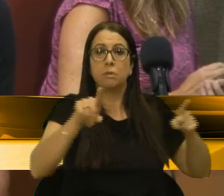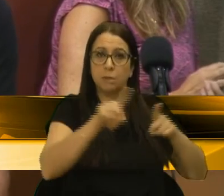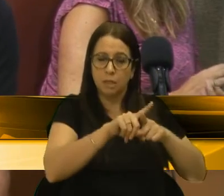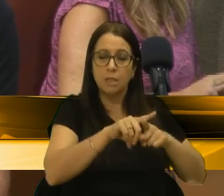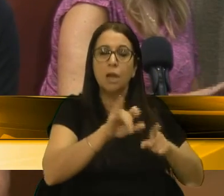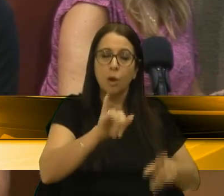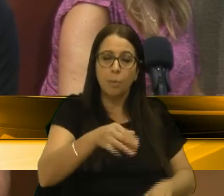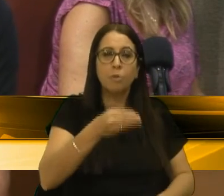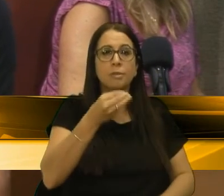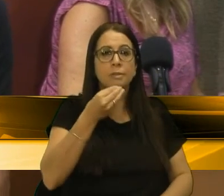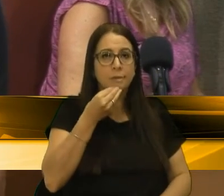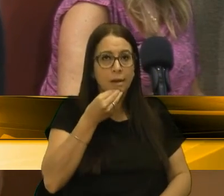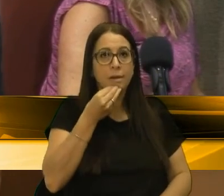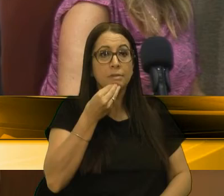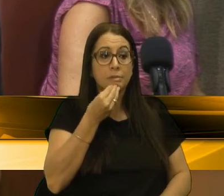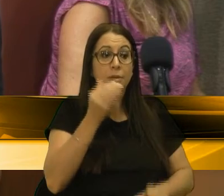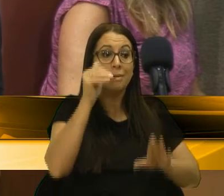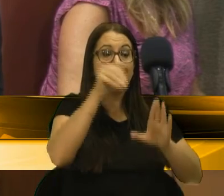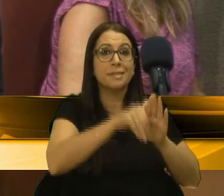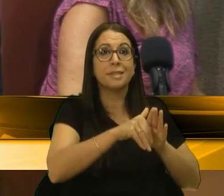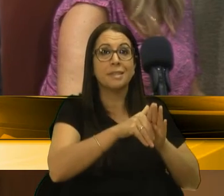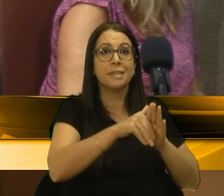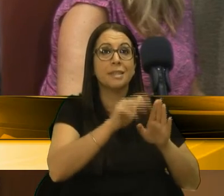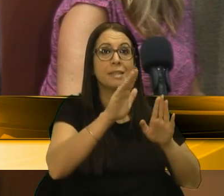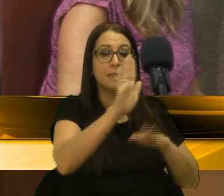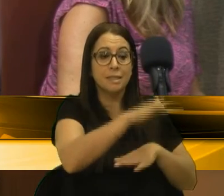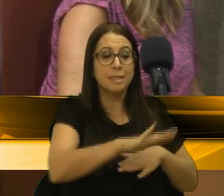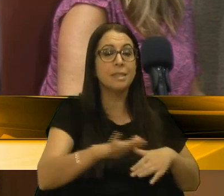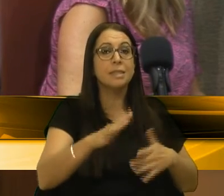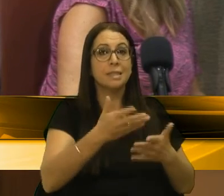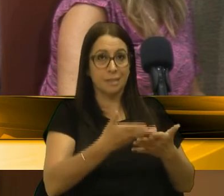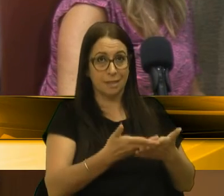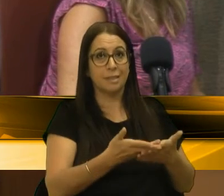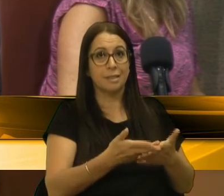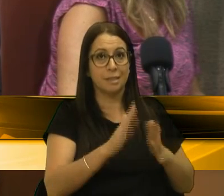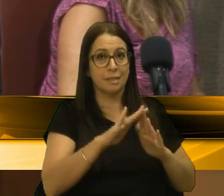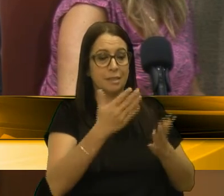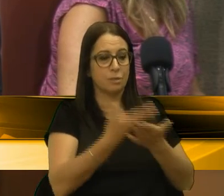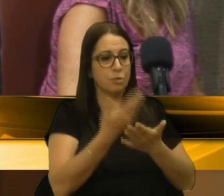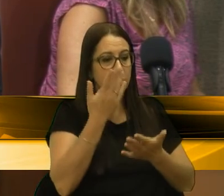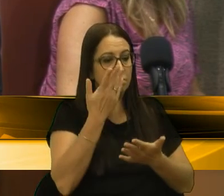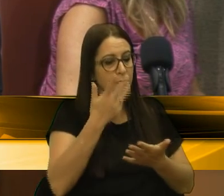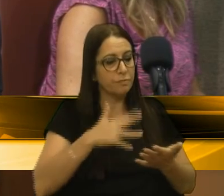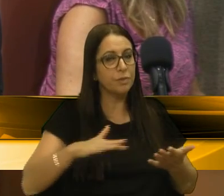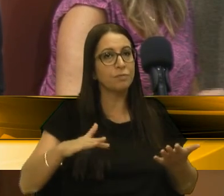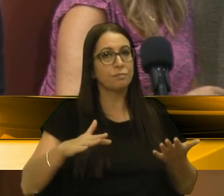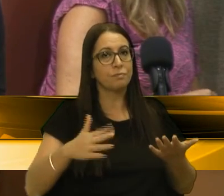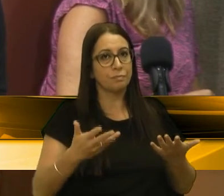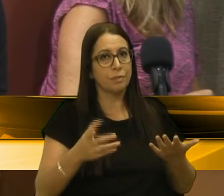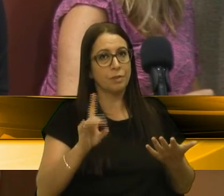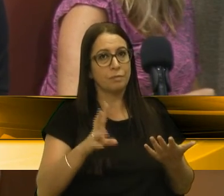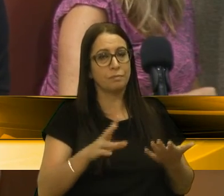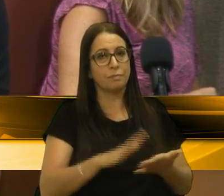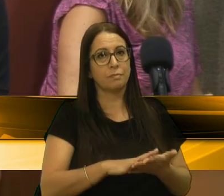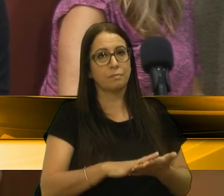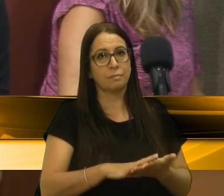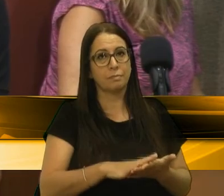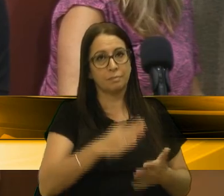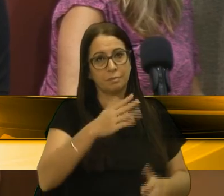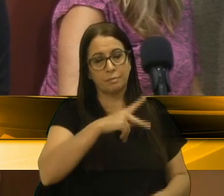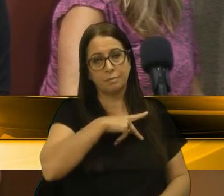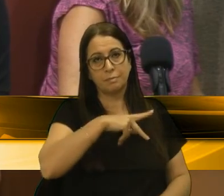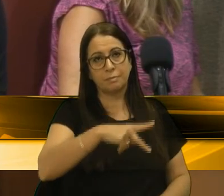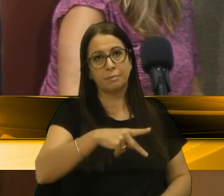vai dar a oportunidade de nós estar inserindo essas crianças aí na escola infantil. Era isso,